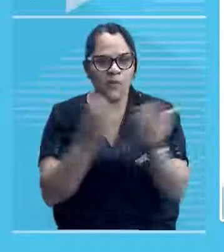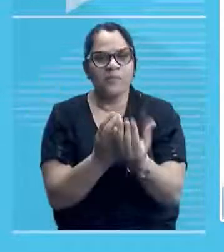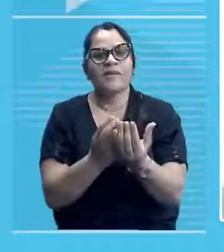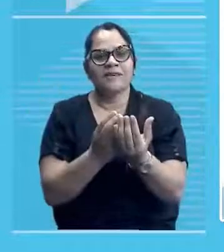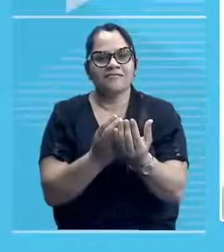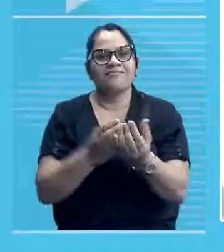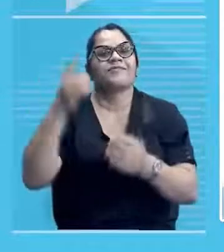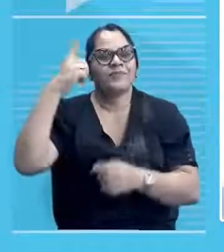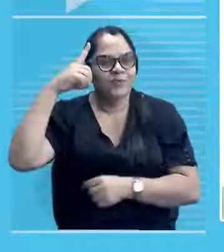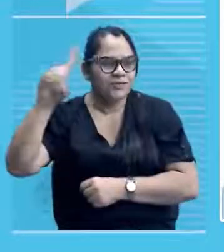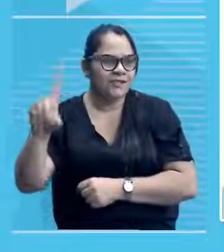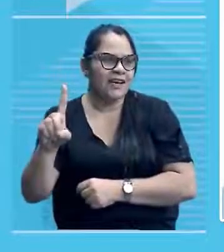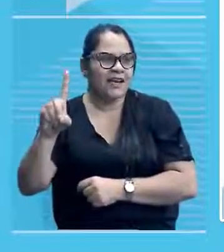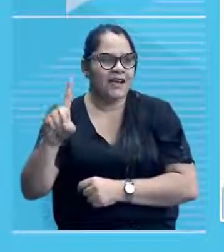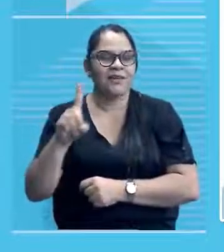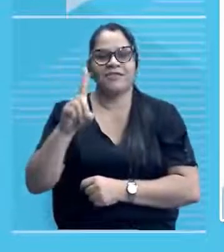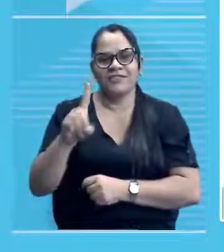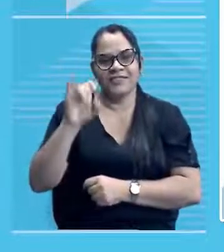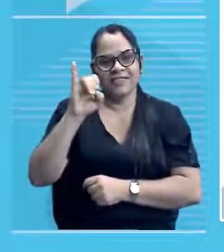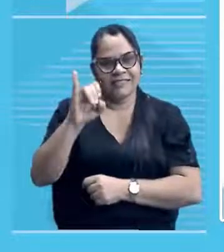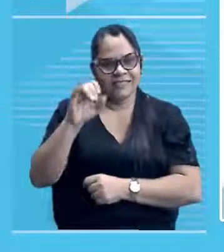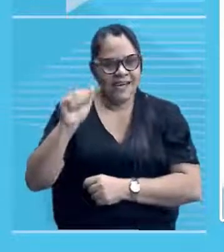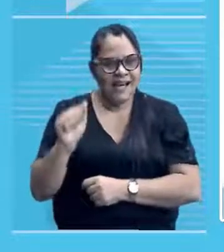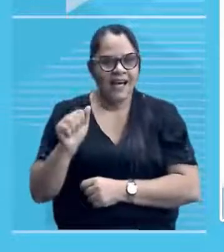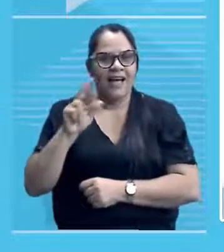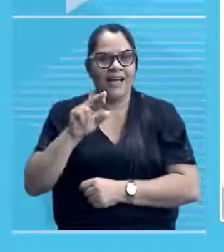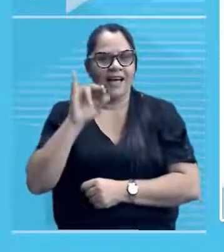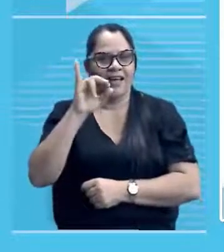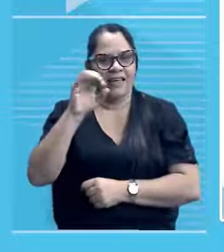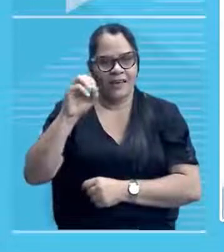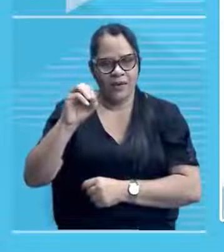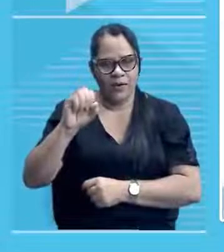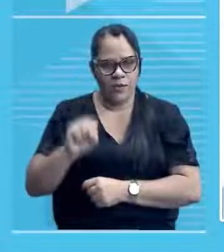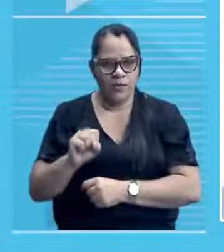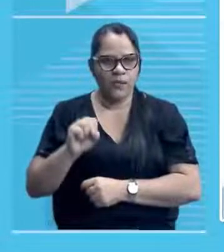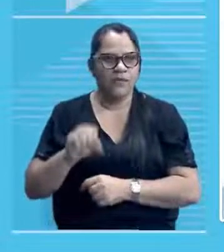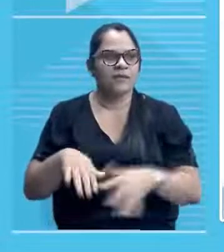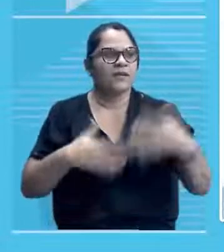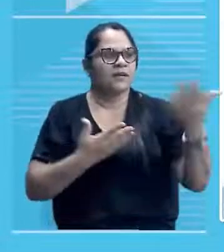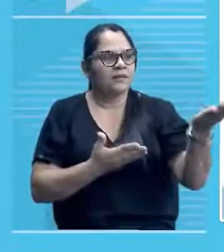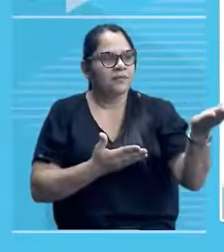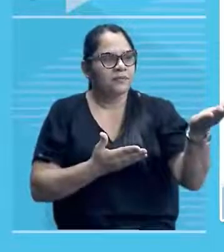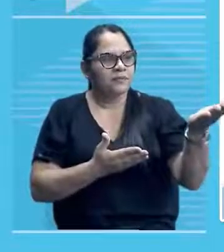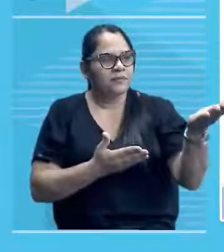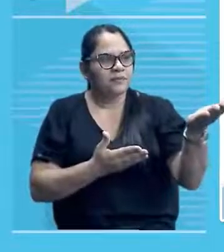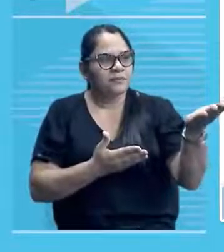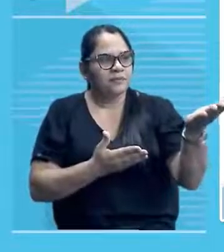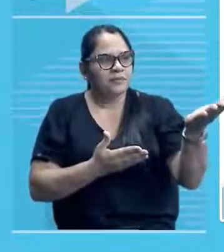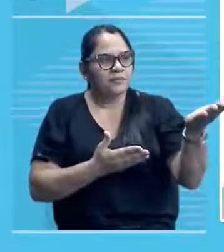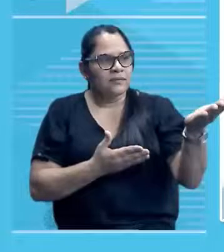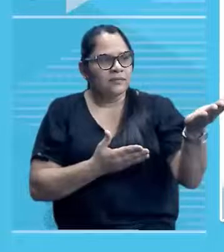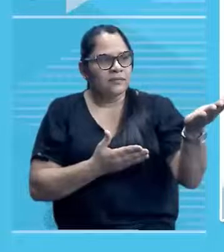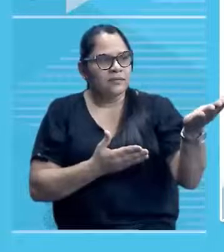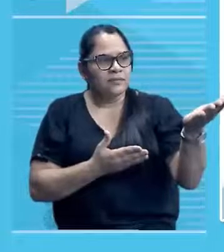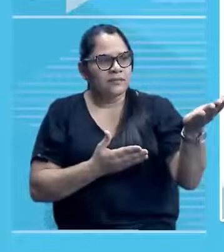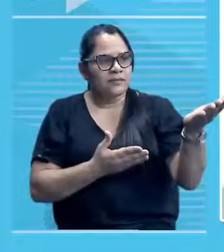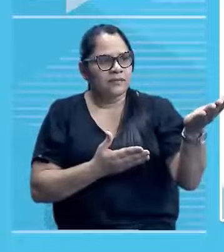Setembro, né? O Complexo Clube dos Diários, opa! Vamos colocar aqui com a canetinha, melhor.